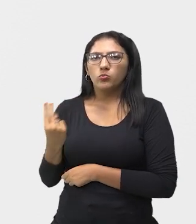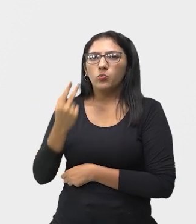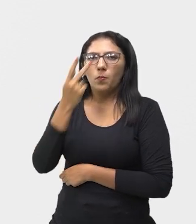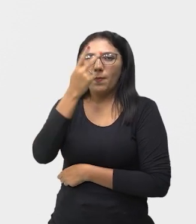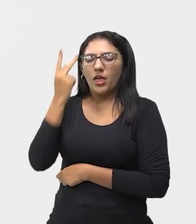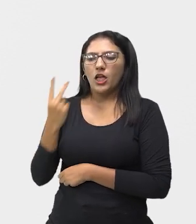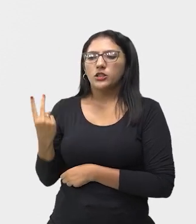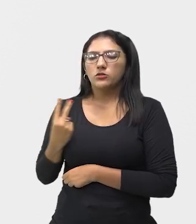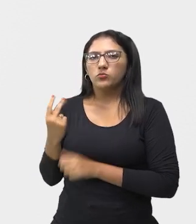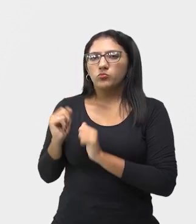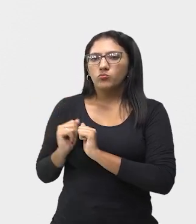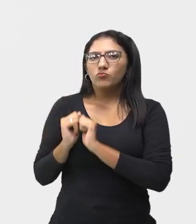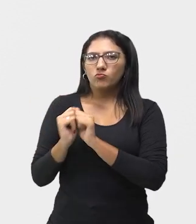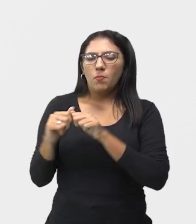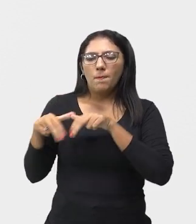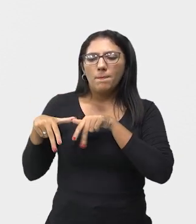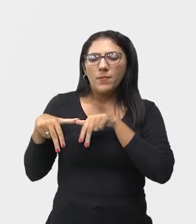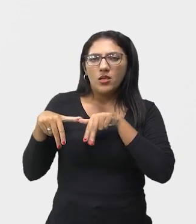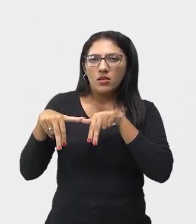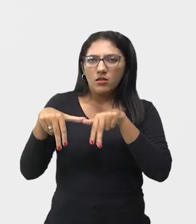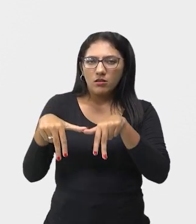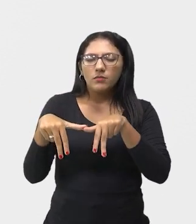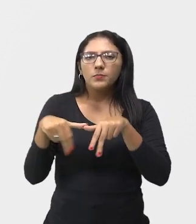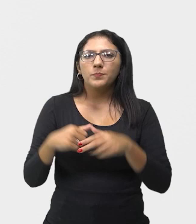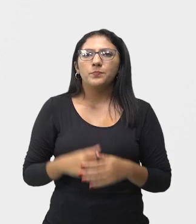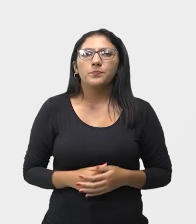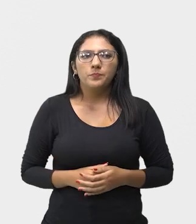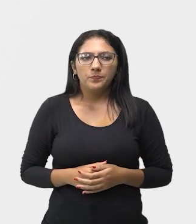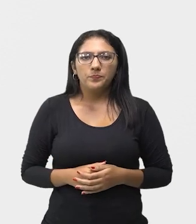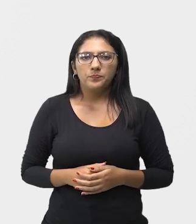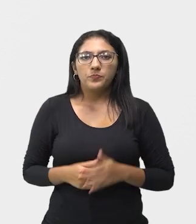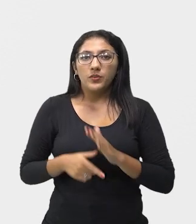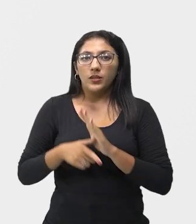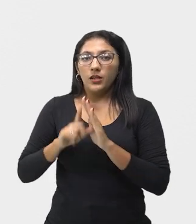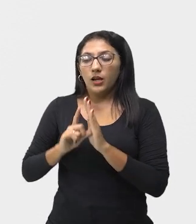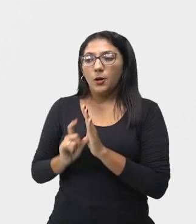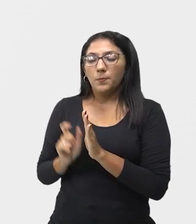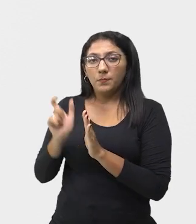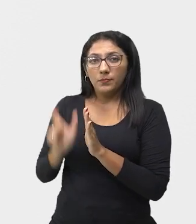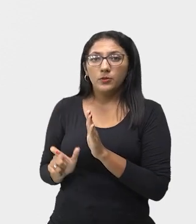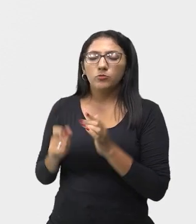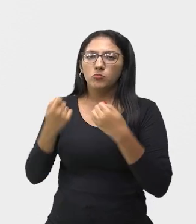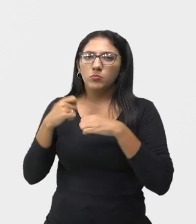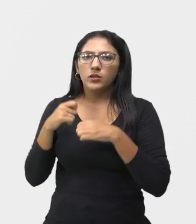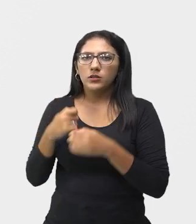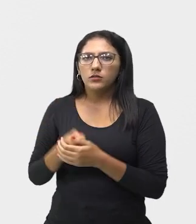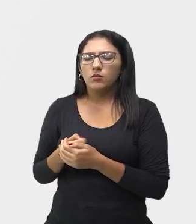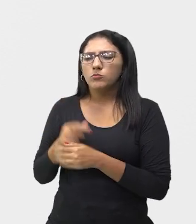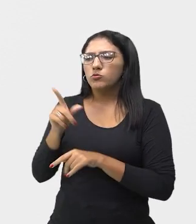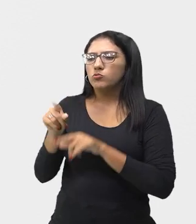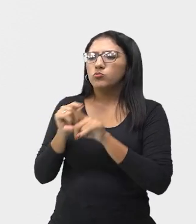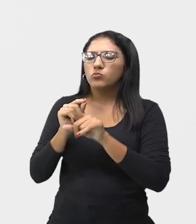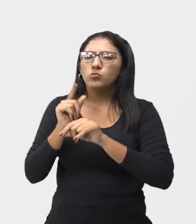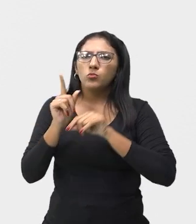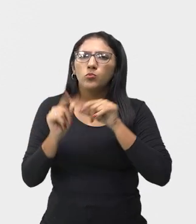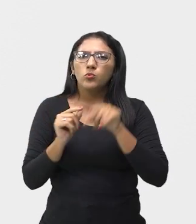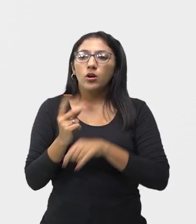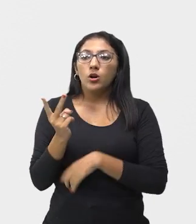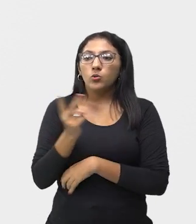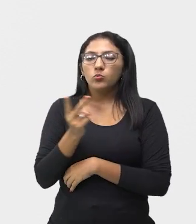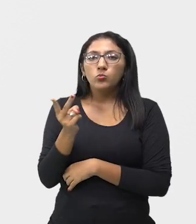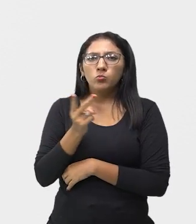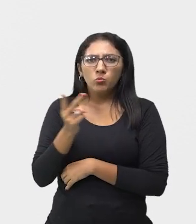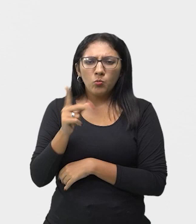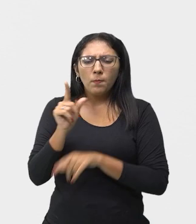atravessar essa ponte, certo? Então, o instrutor, o diretor vai chamar dois atores, alguém mesmo na plateia que